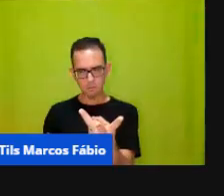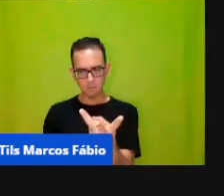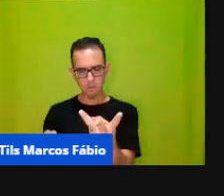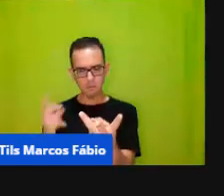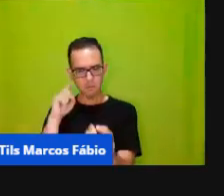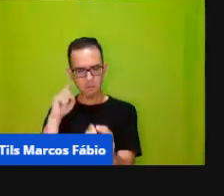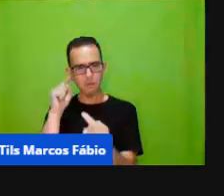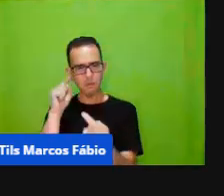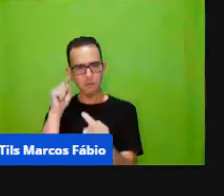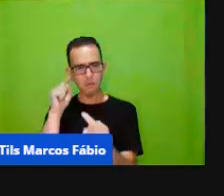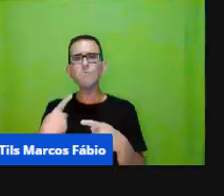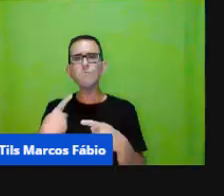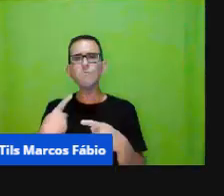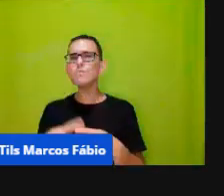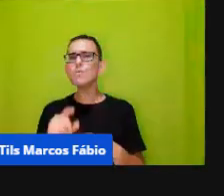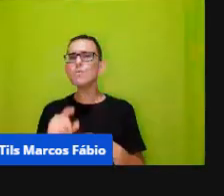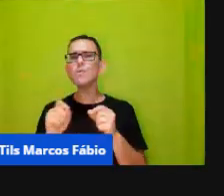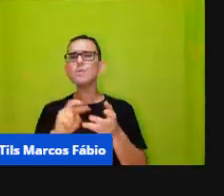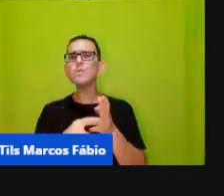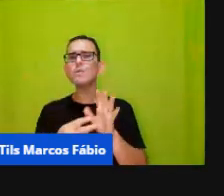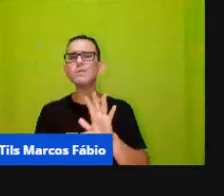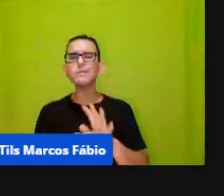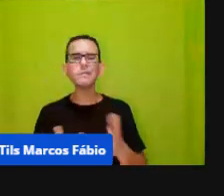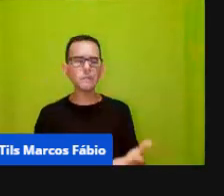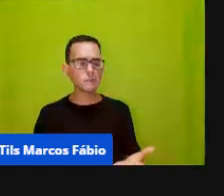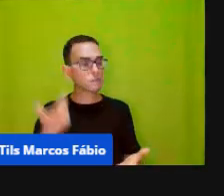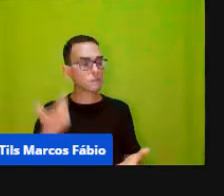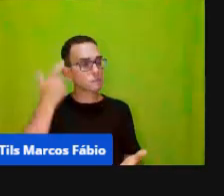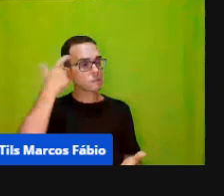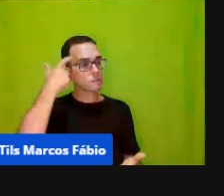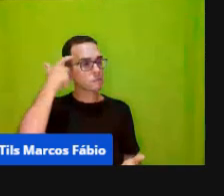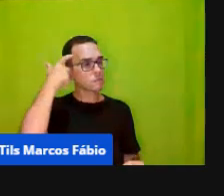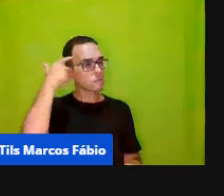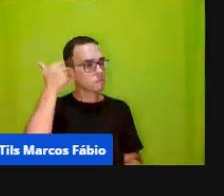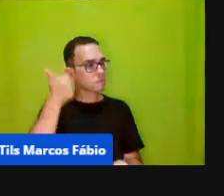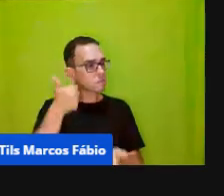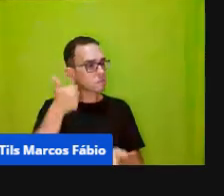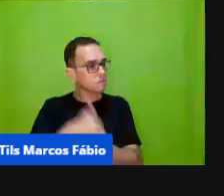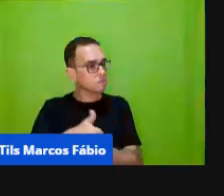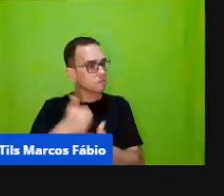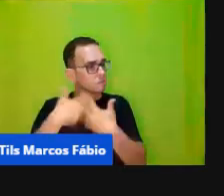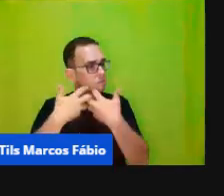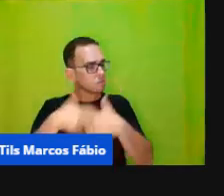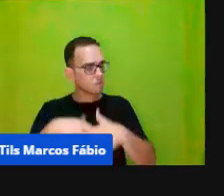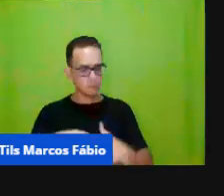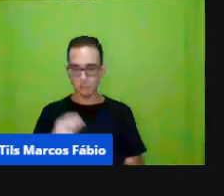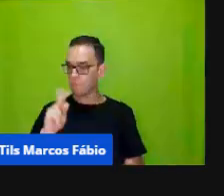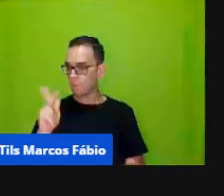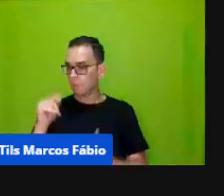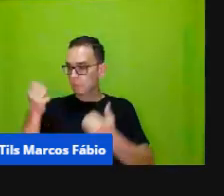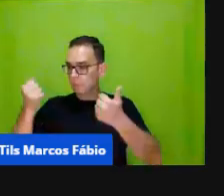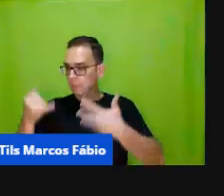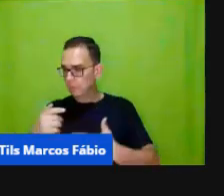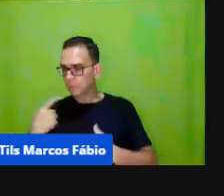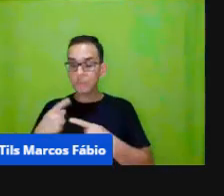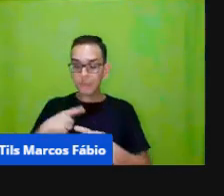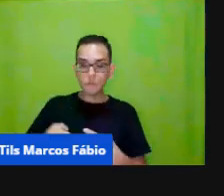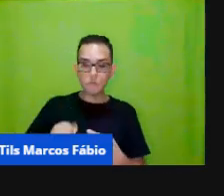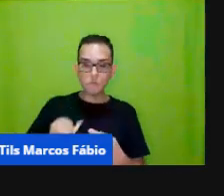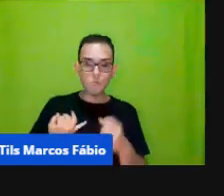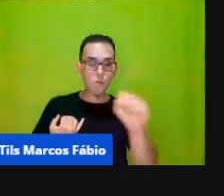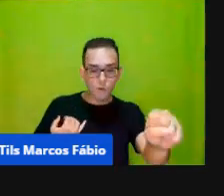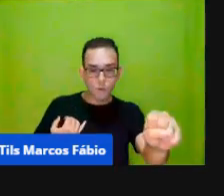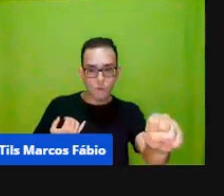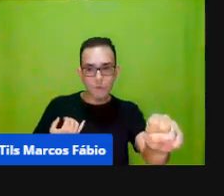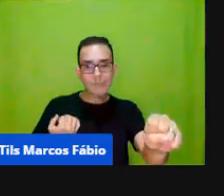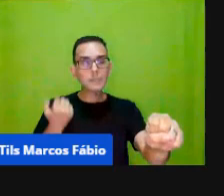por que o que quer dizer isso na cabecinha da criança né até para o professor explicar o que tem a ver por que tem o número oito aqui se o meu ponto